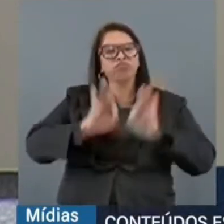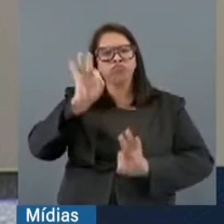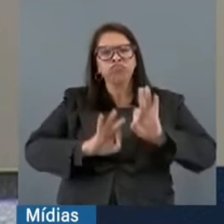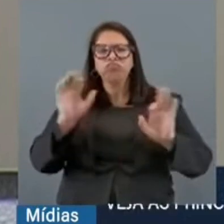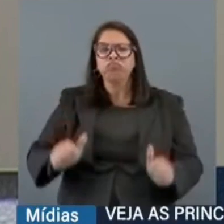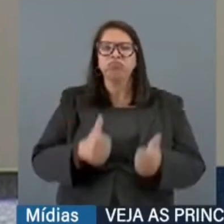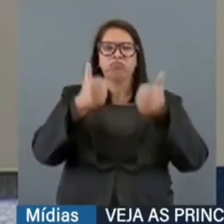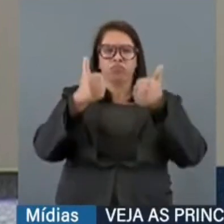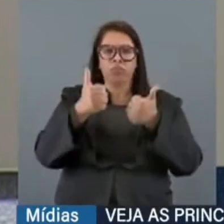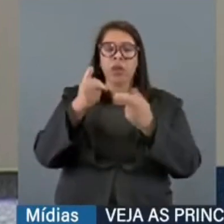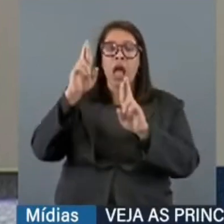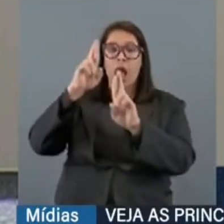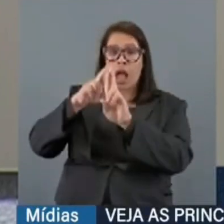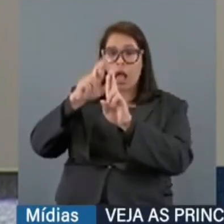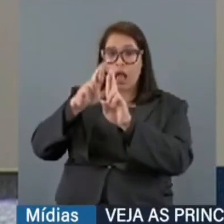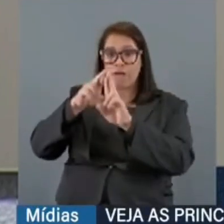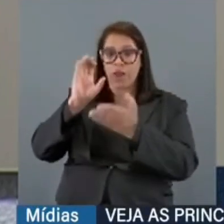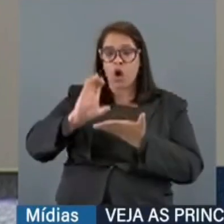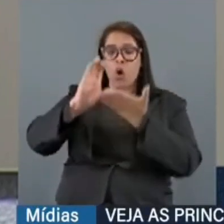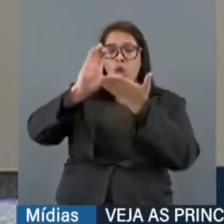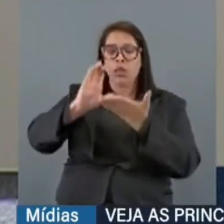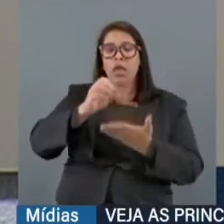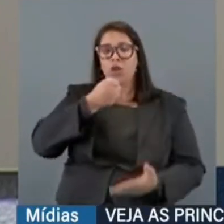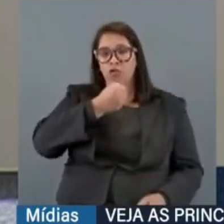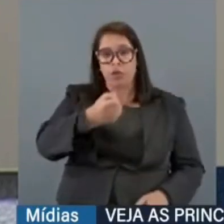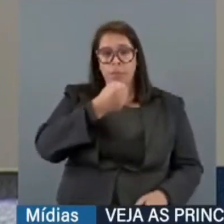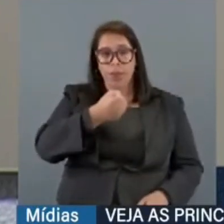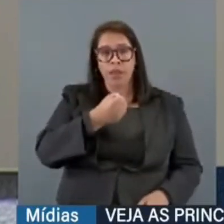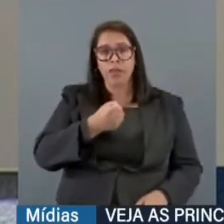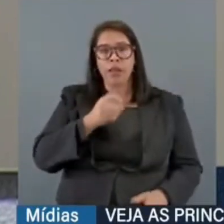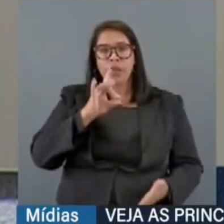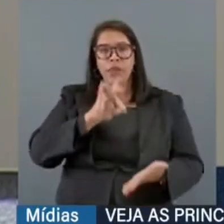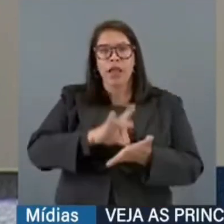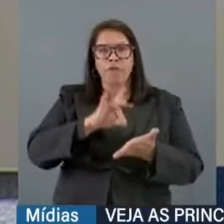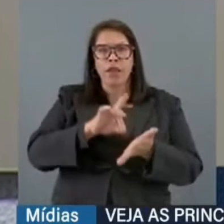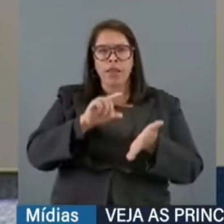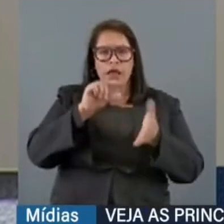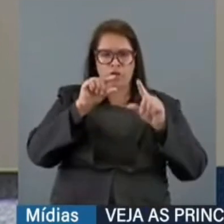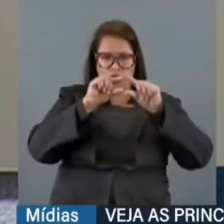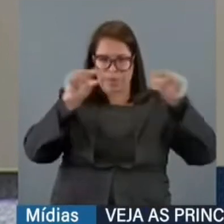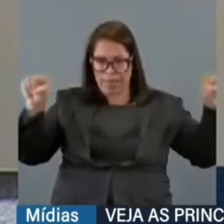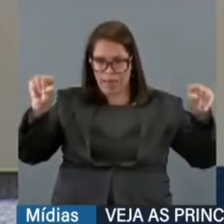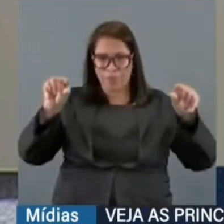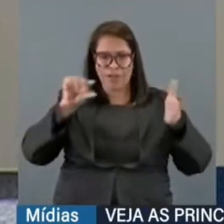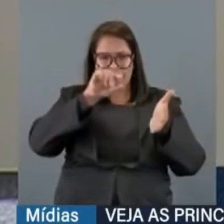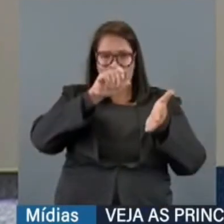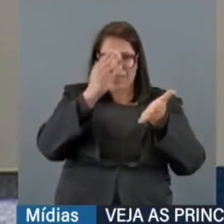A referência a conselho de imprensa, senador, na verdade, nesse trecho do livro,